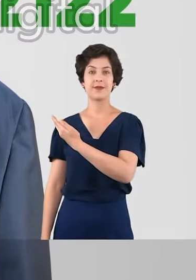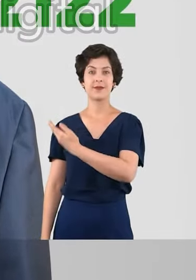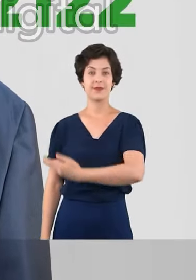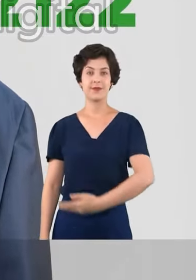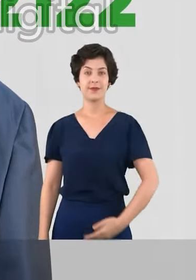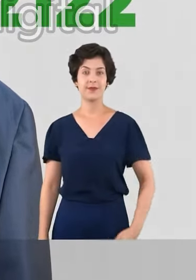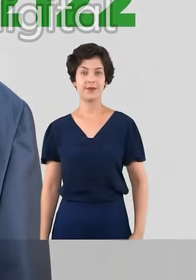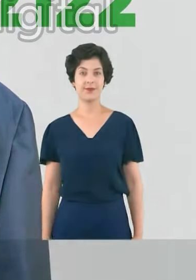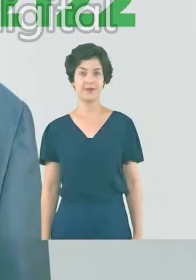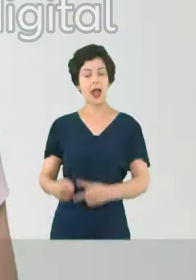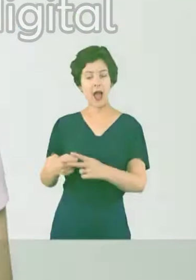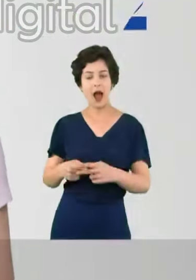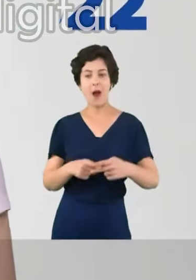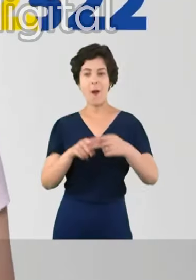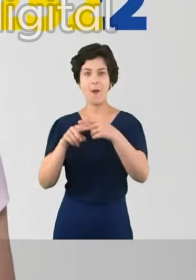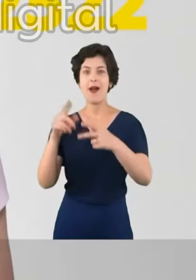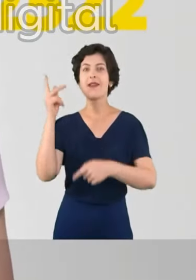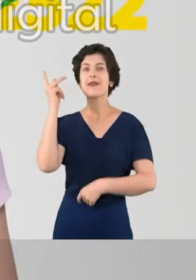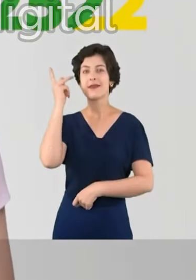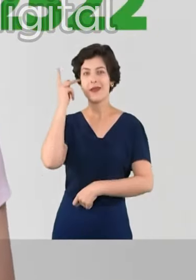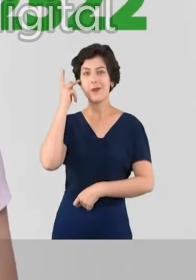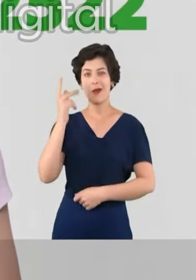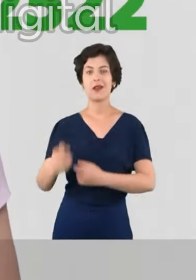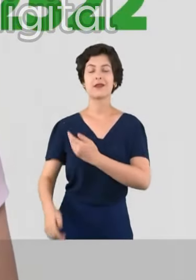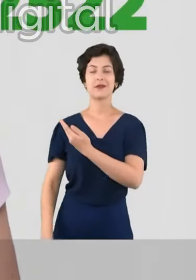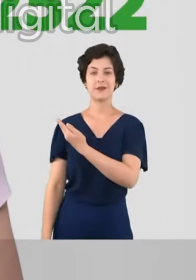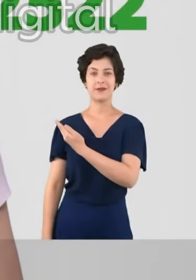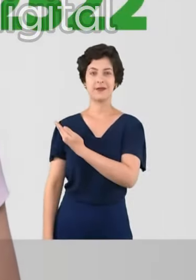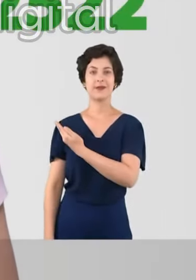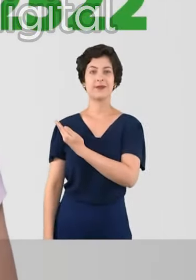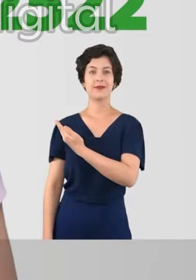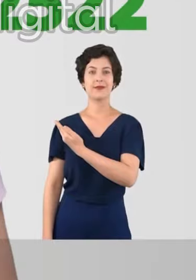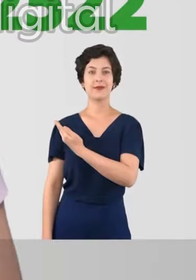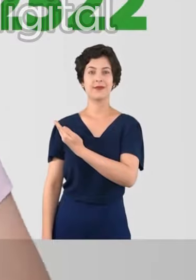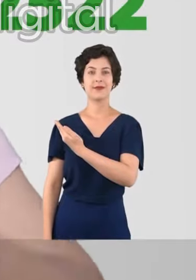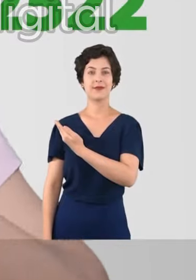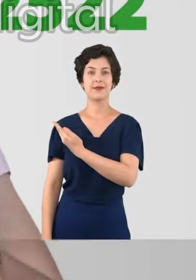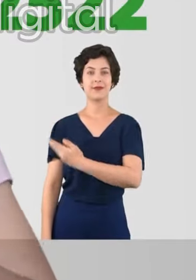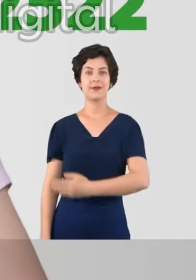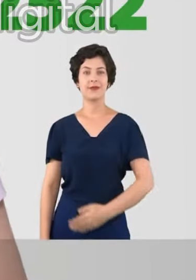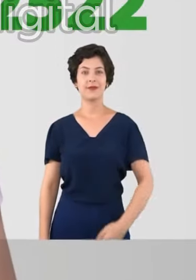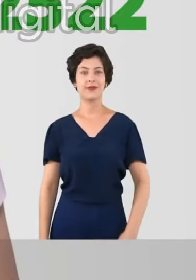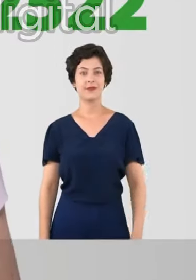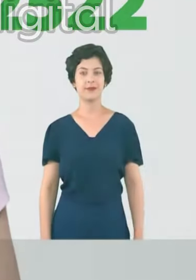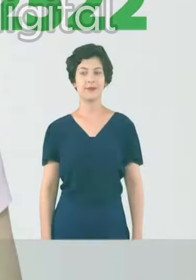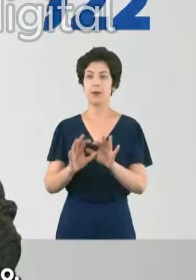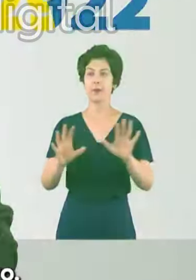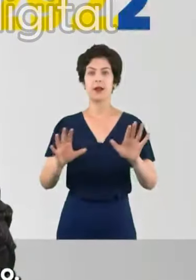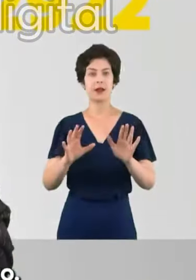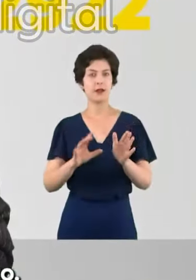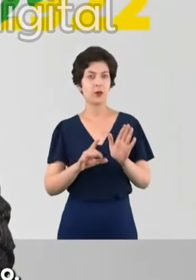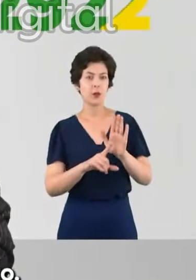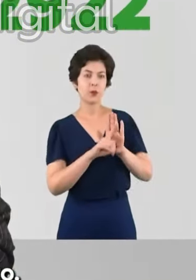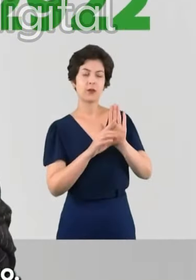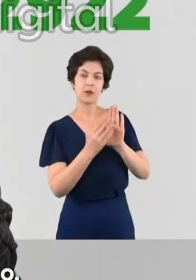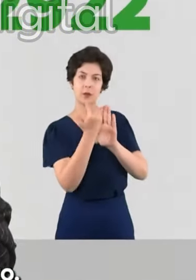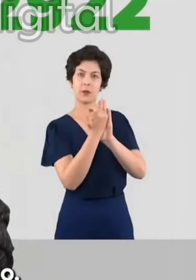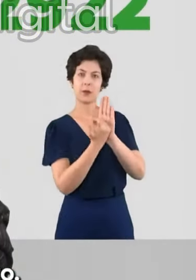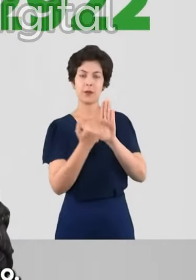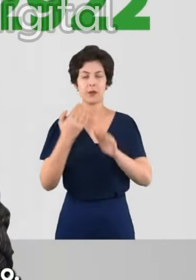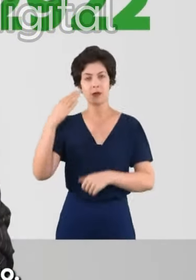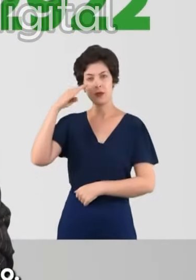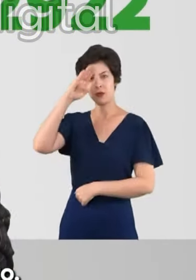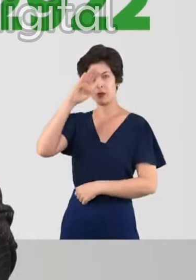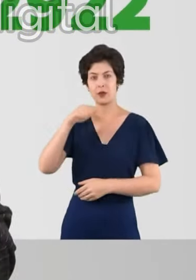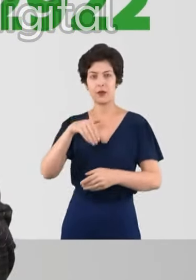-122. Para endireitar São Paulo, Sué Martínez, 22-5-22. Liberdade e legalidade com